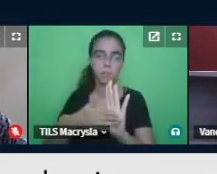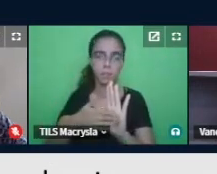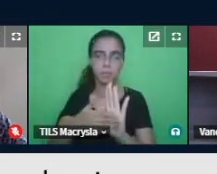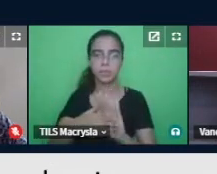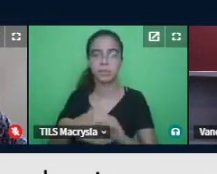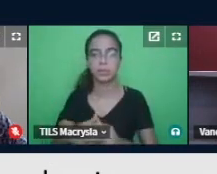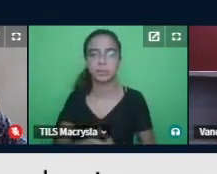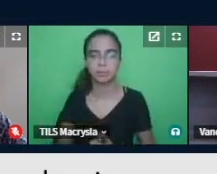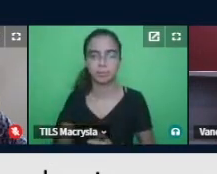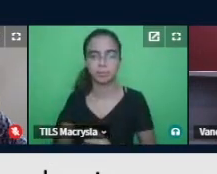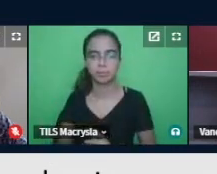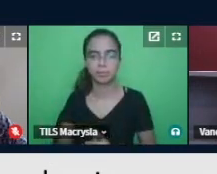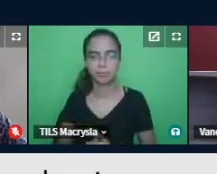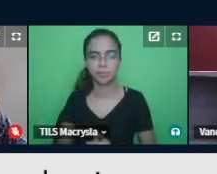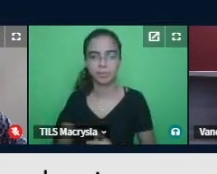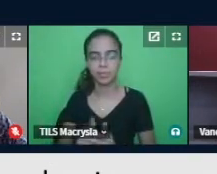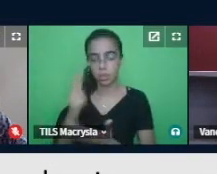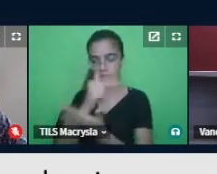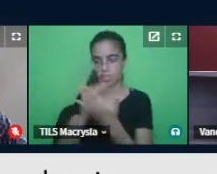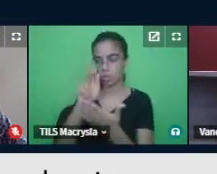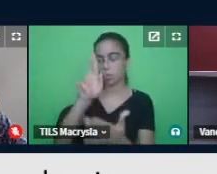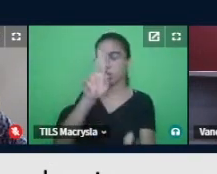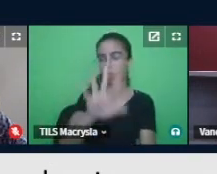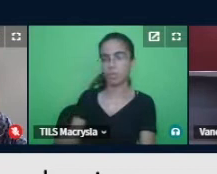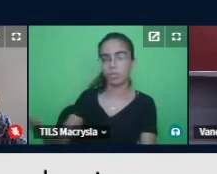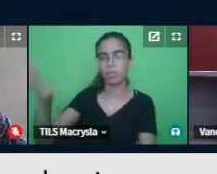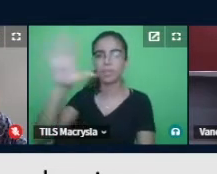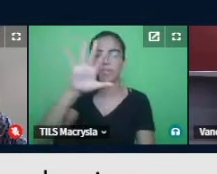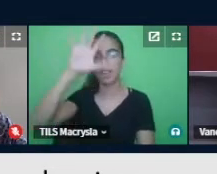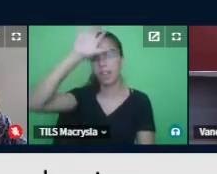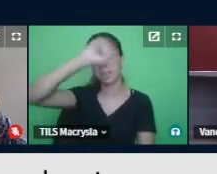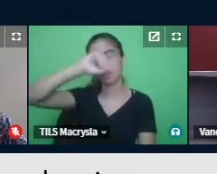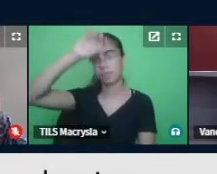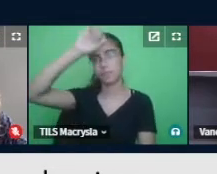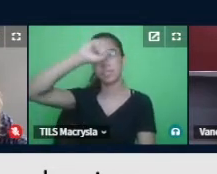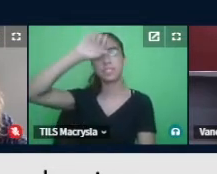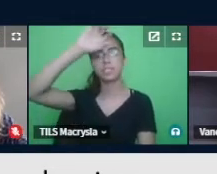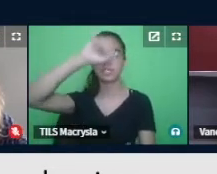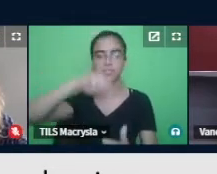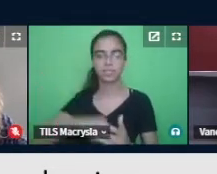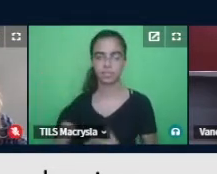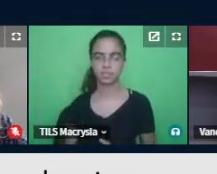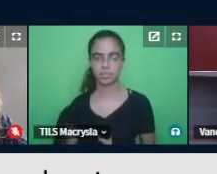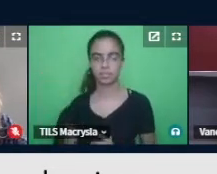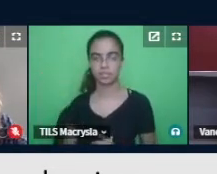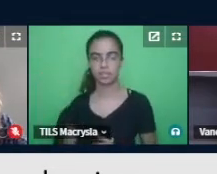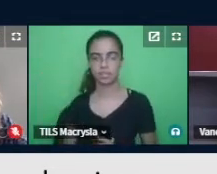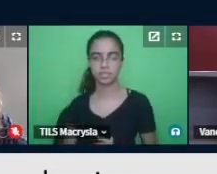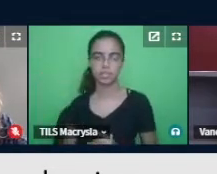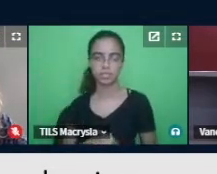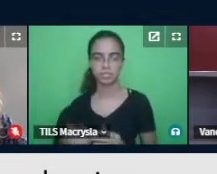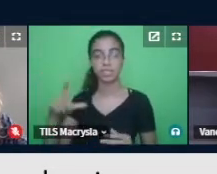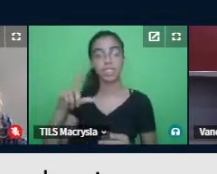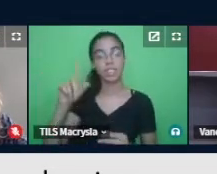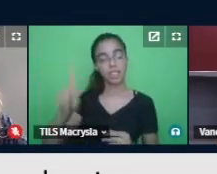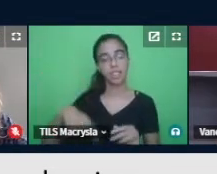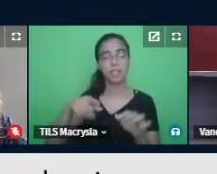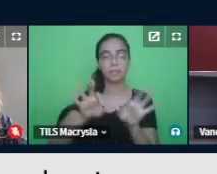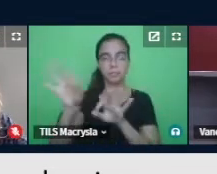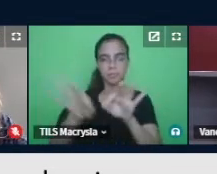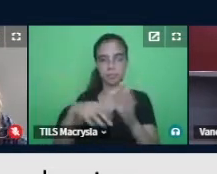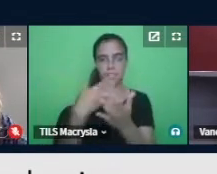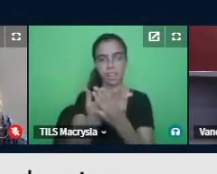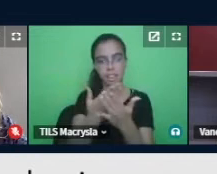do desenho universal da aprendizagem, então, são parâmetros utilizados no planejamento de aulas e de testes.